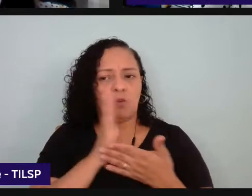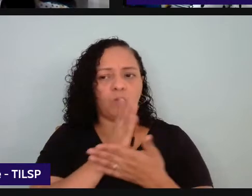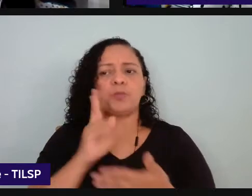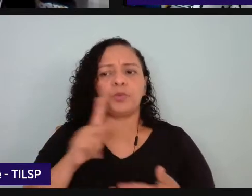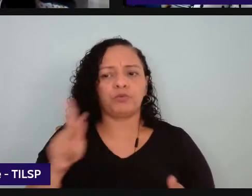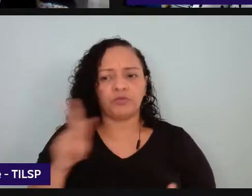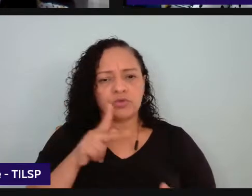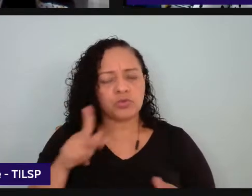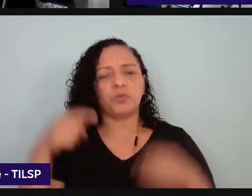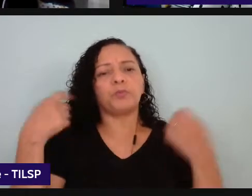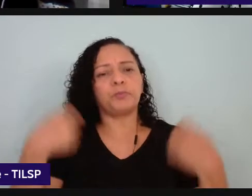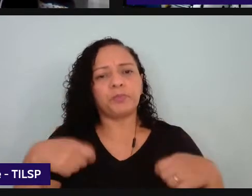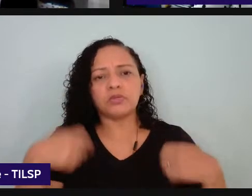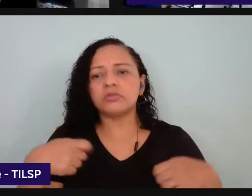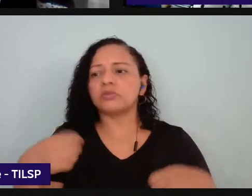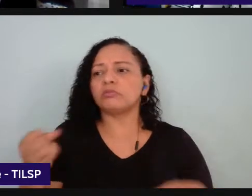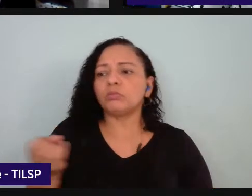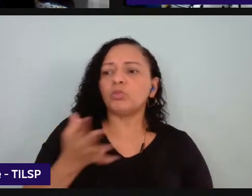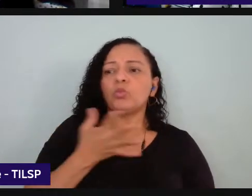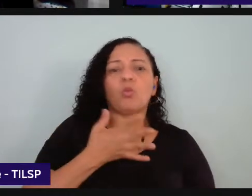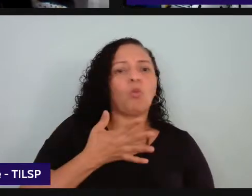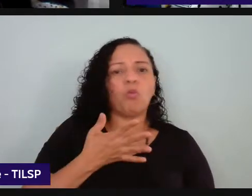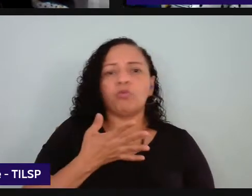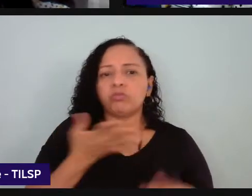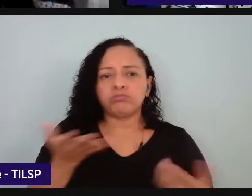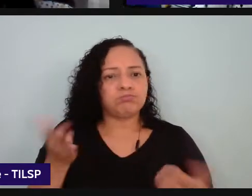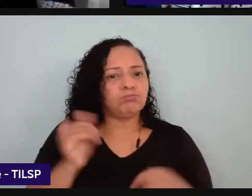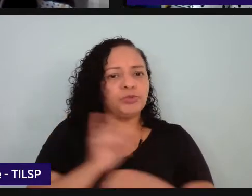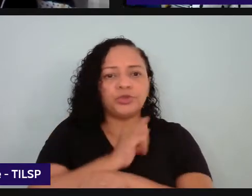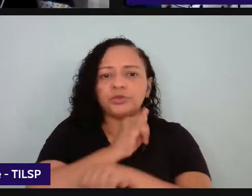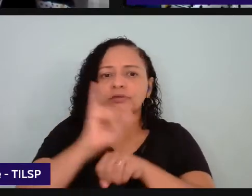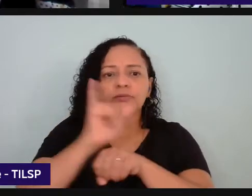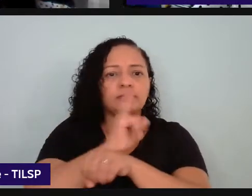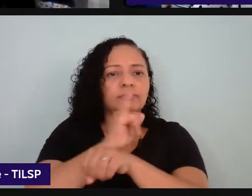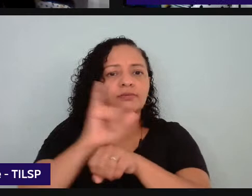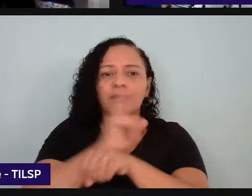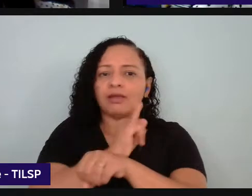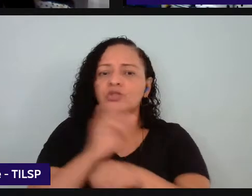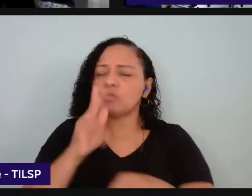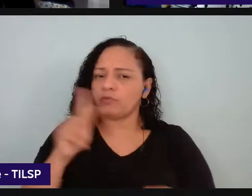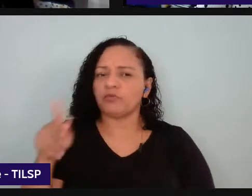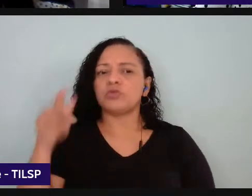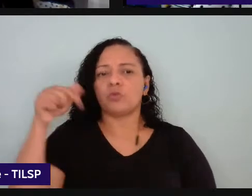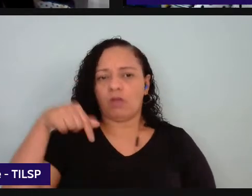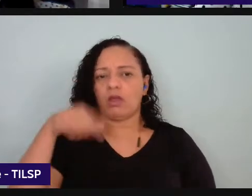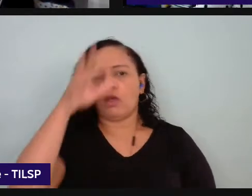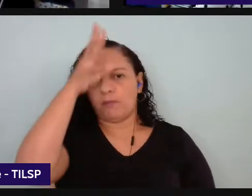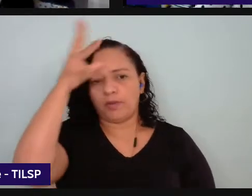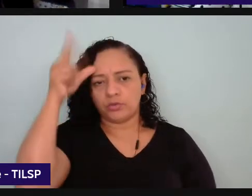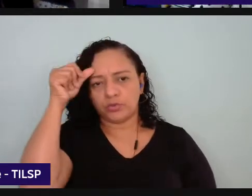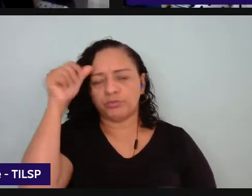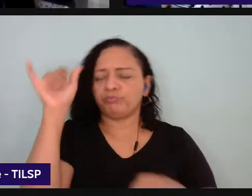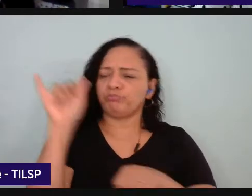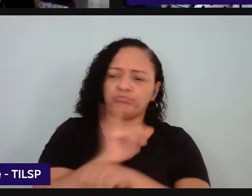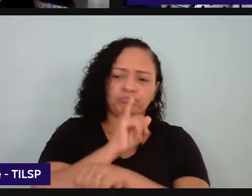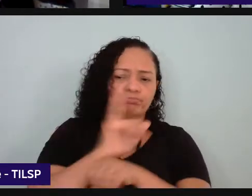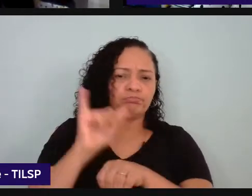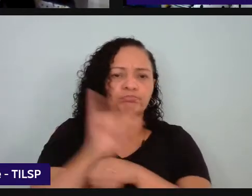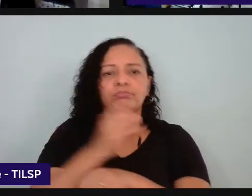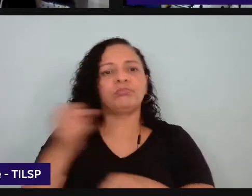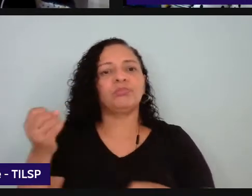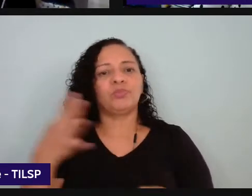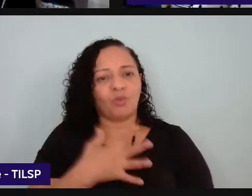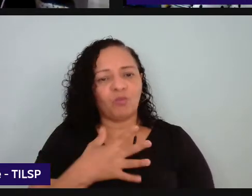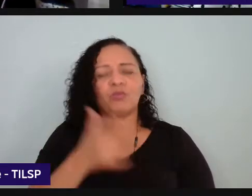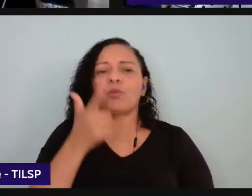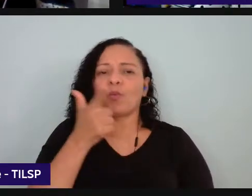reinventar aqui no Amazonas não foi diferente nossos professores se reinventaram foram lá deram um show mantiveram deram